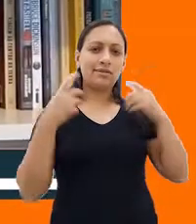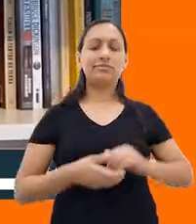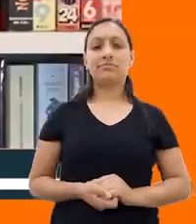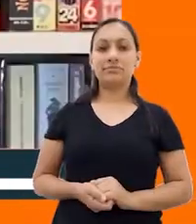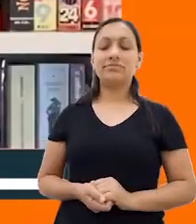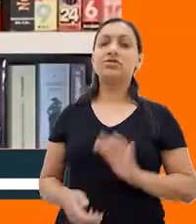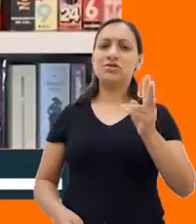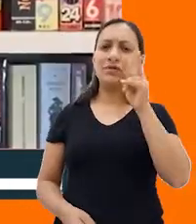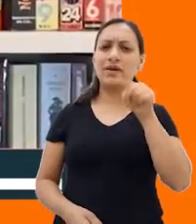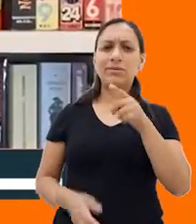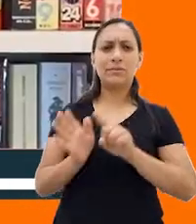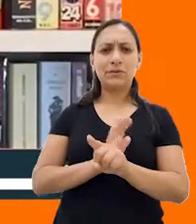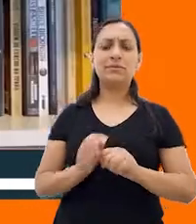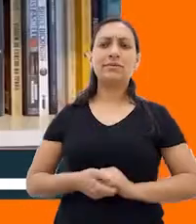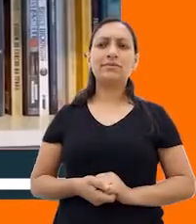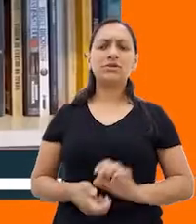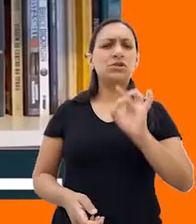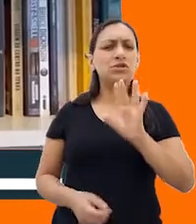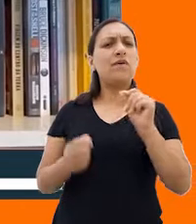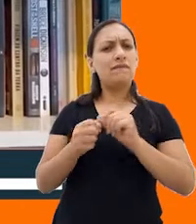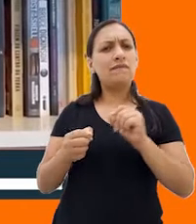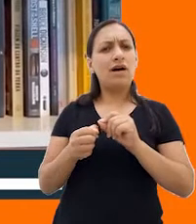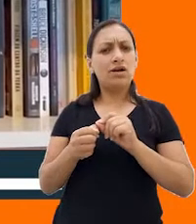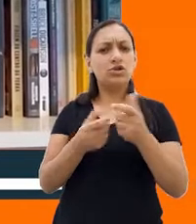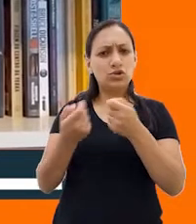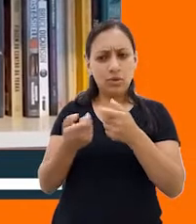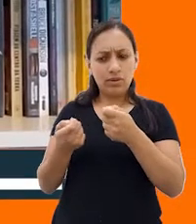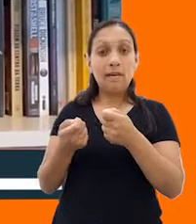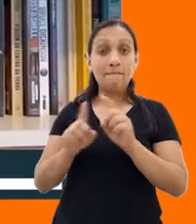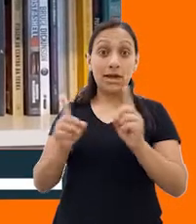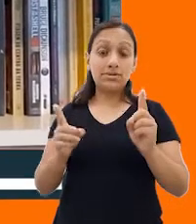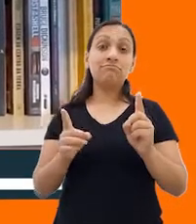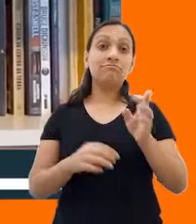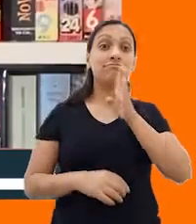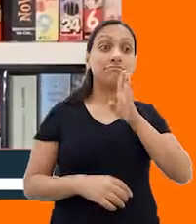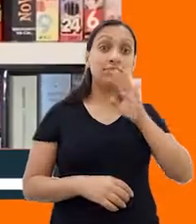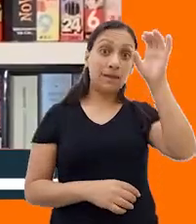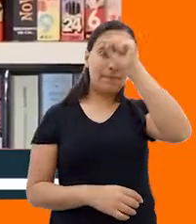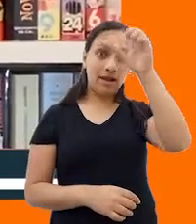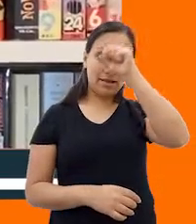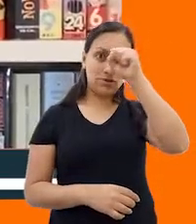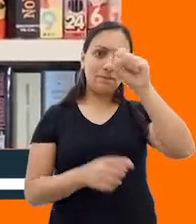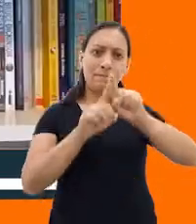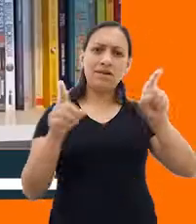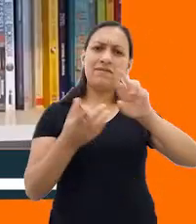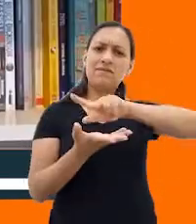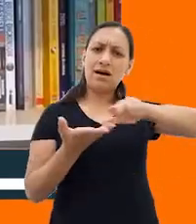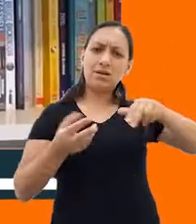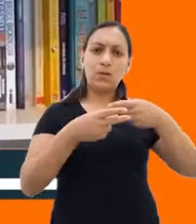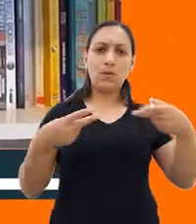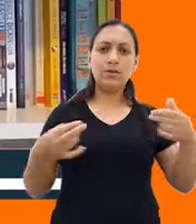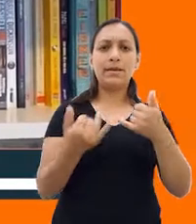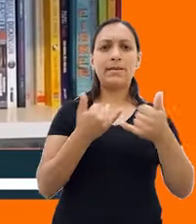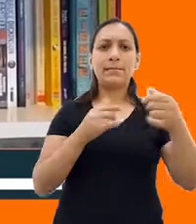muito essa. A não só faz jogos. O conhecimento que se aprende para fazer jogos, se usa para N coisas. Como, por exemplo, a parte